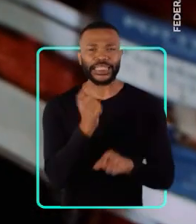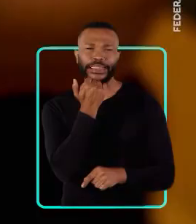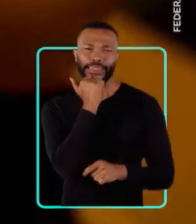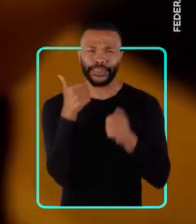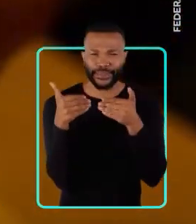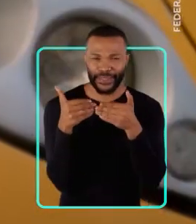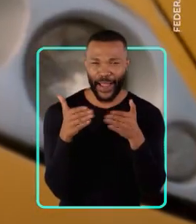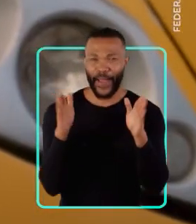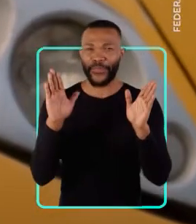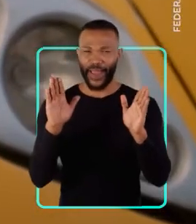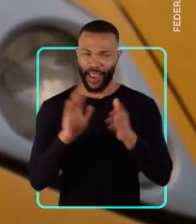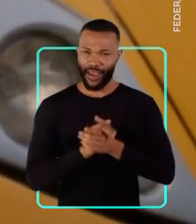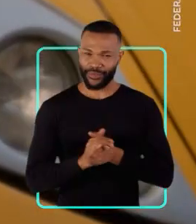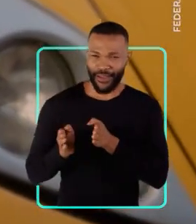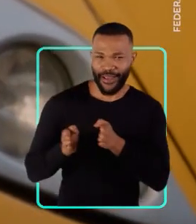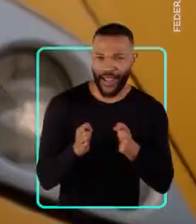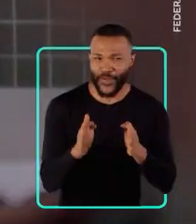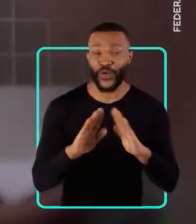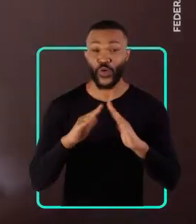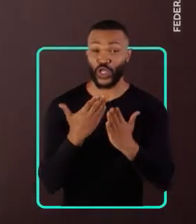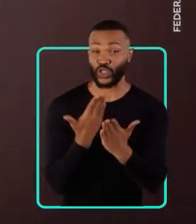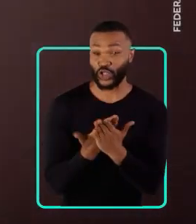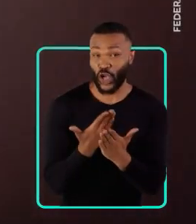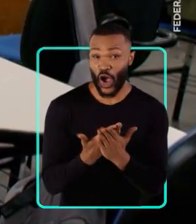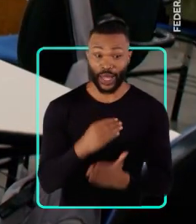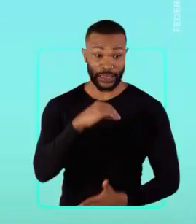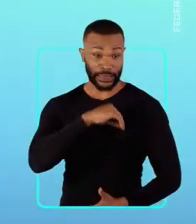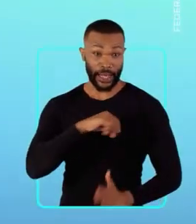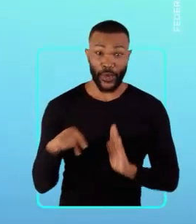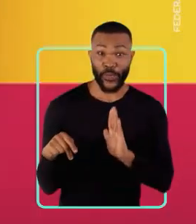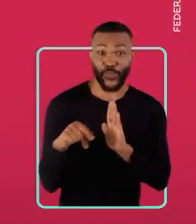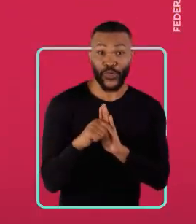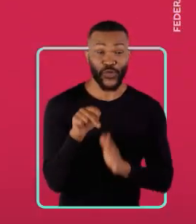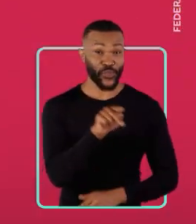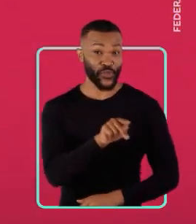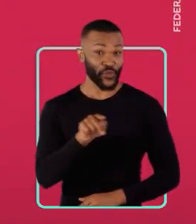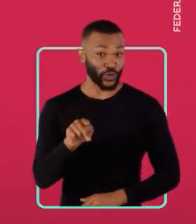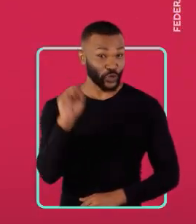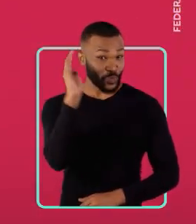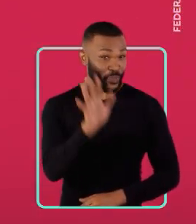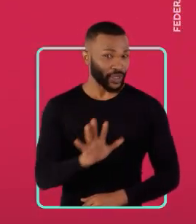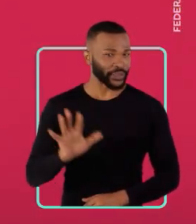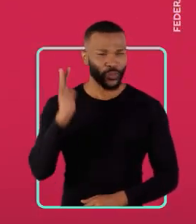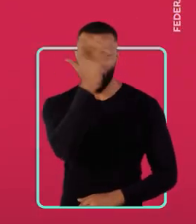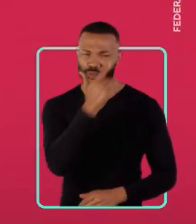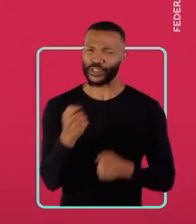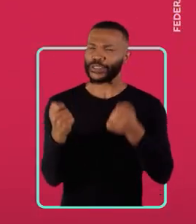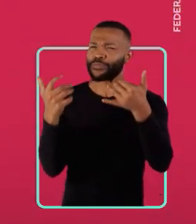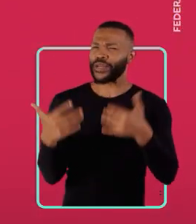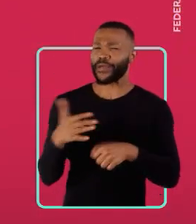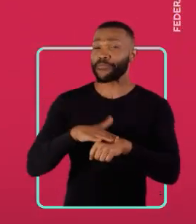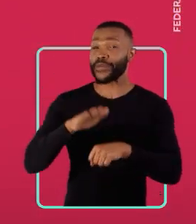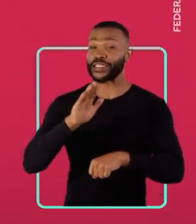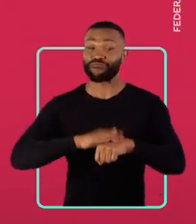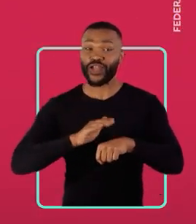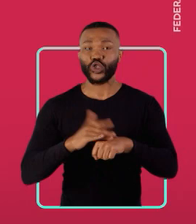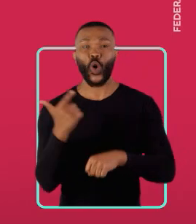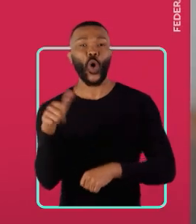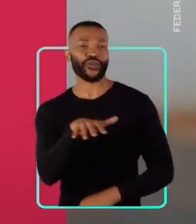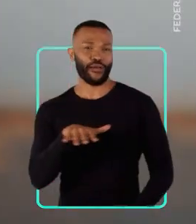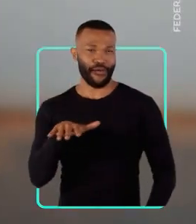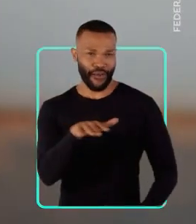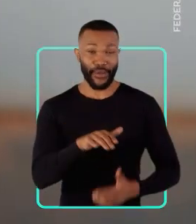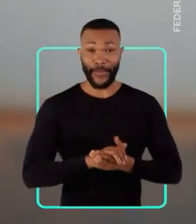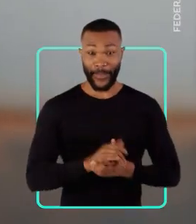Fronteiras, o Caminho da Escola, o Piso Nacional do Magistério. Haddad, conta mais o que você fez em outras áreas.